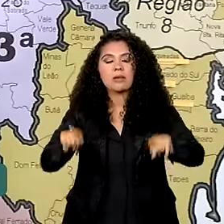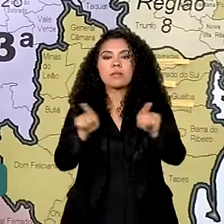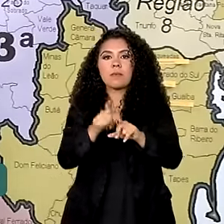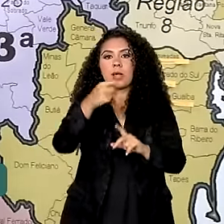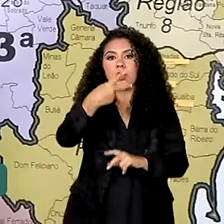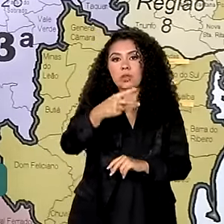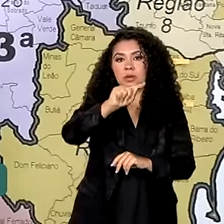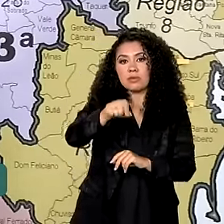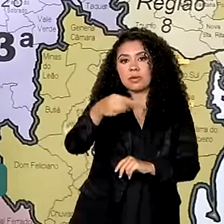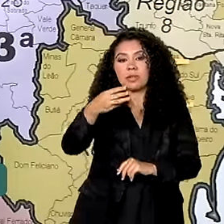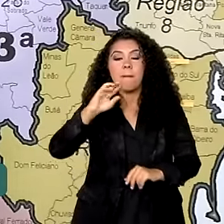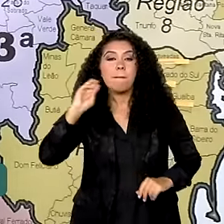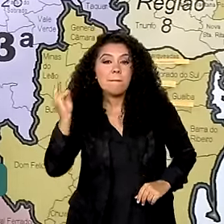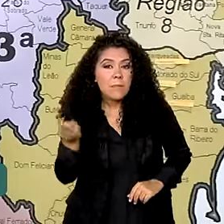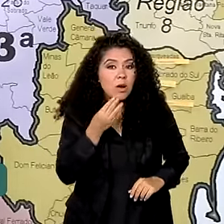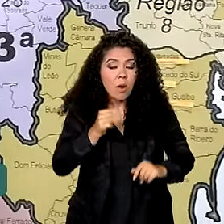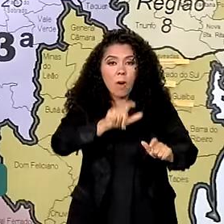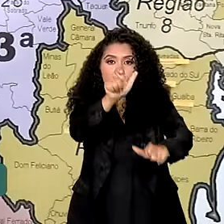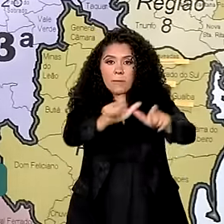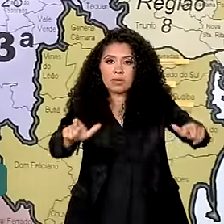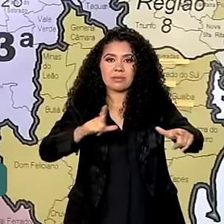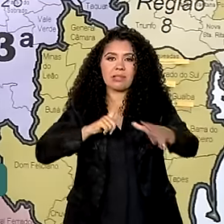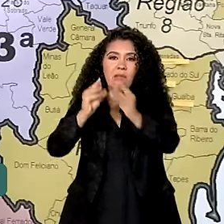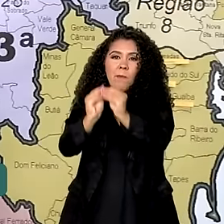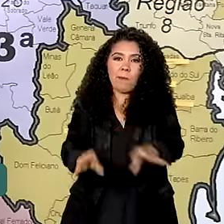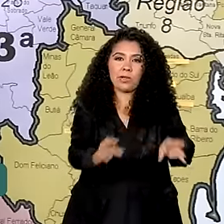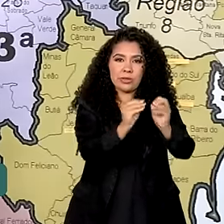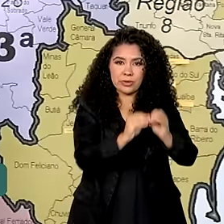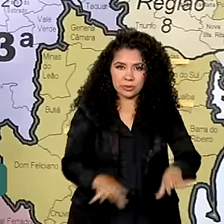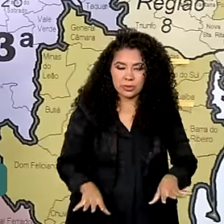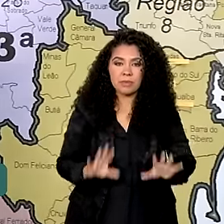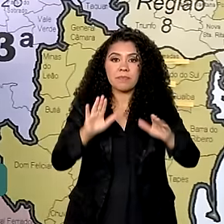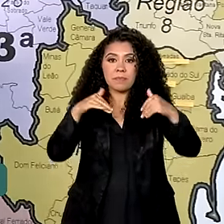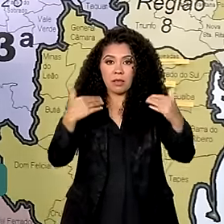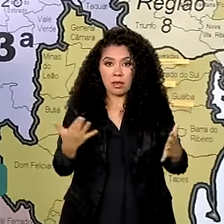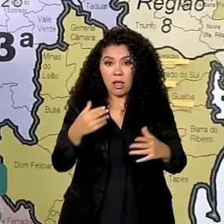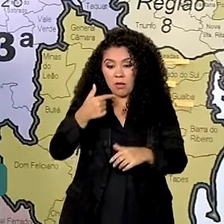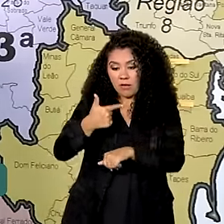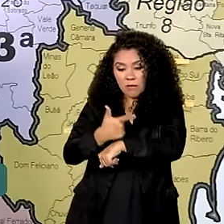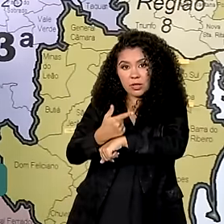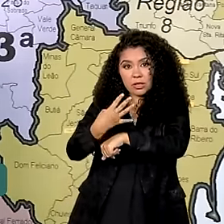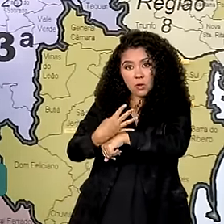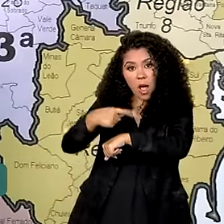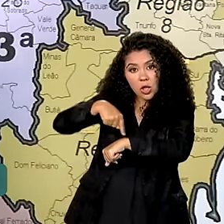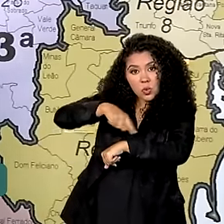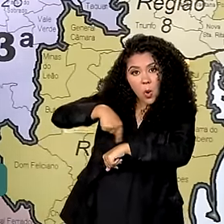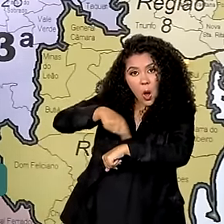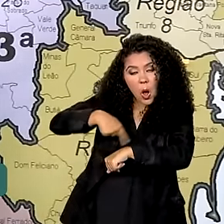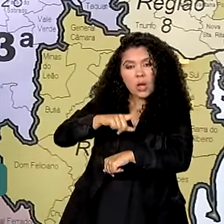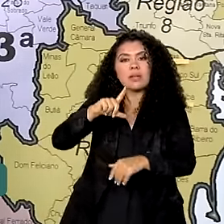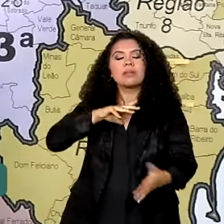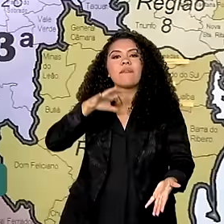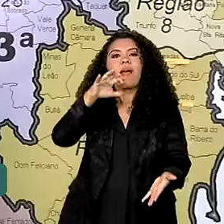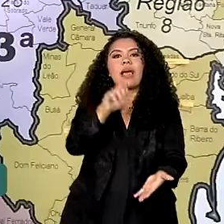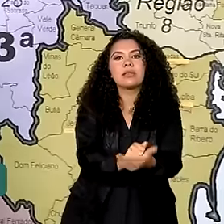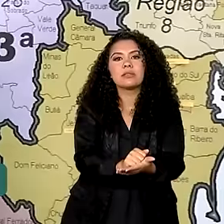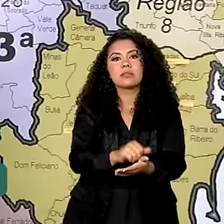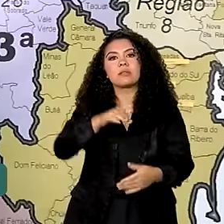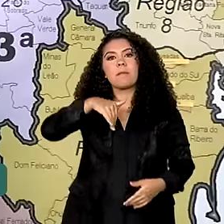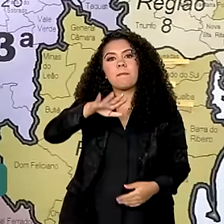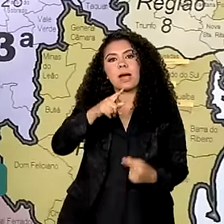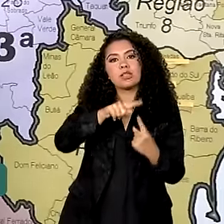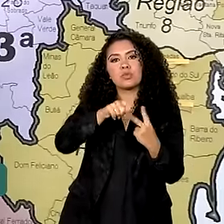,3 milhões de pessoas afetadas. Nessas últimas 24 horas, houve o registro de mais dois